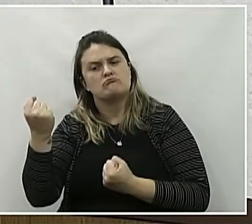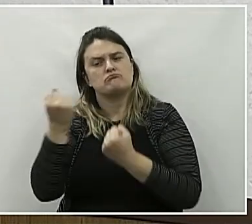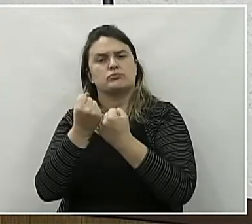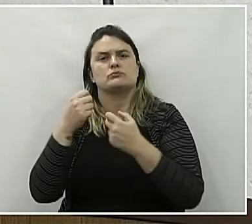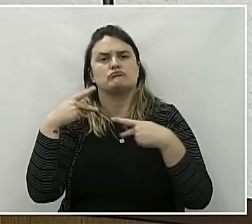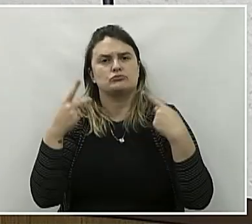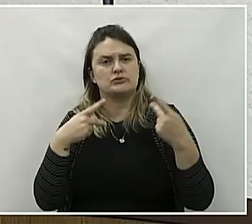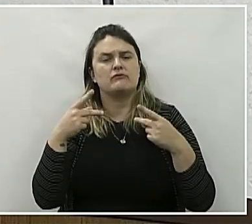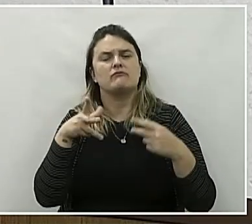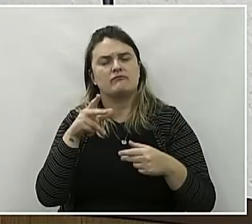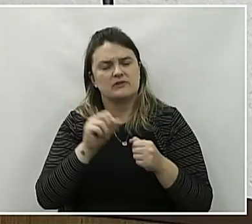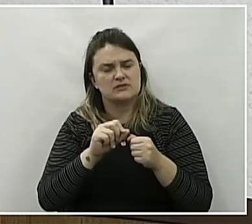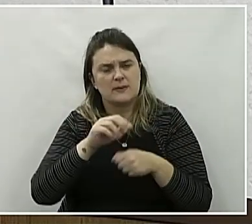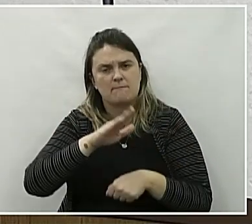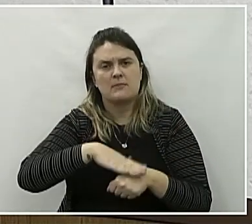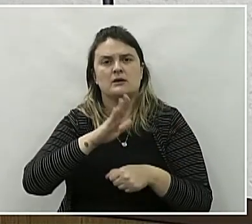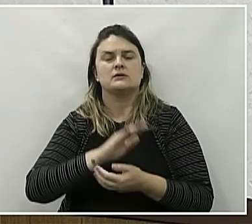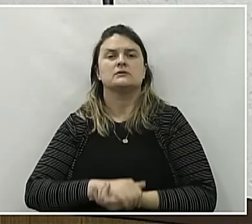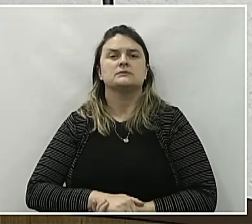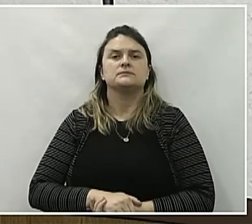que conseguiremos fazer muito mais.